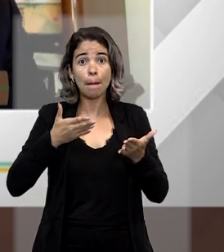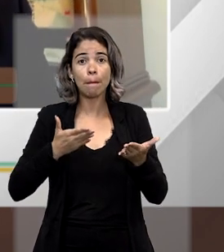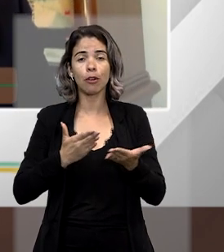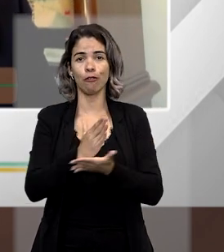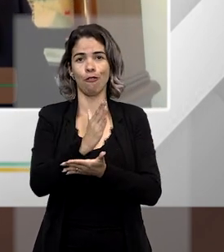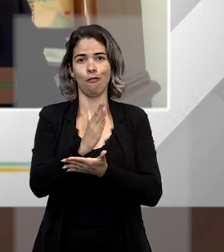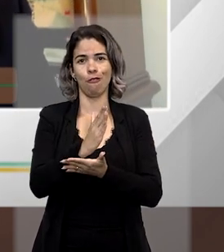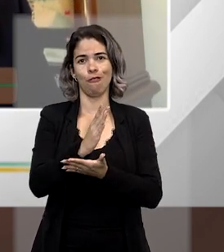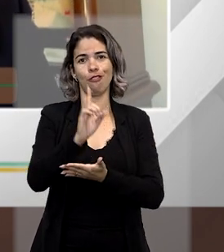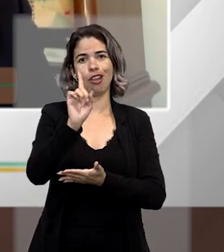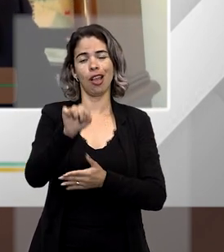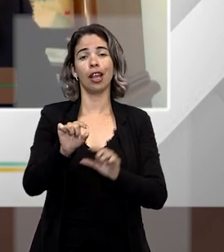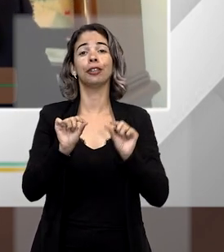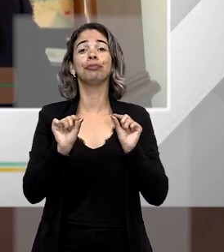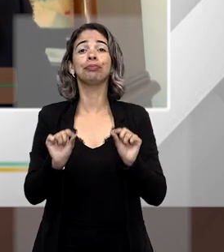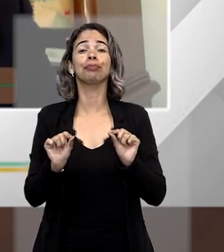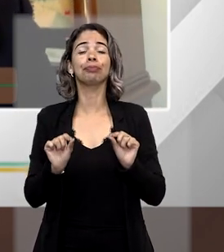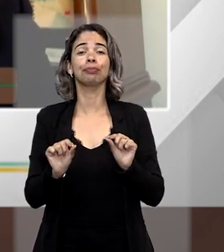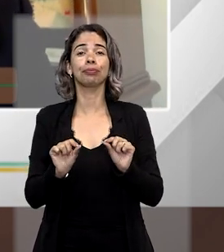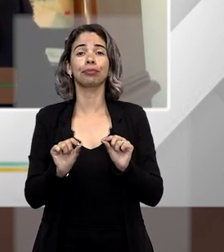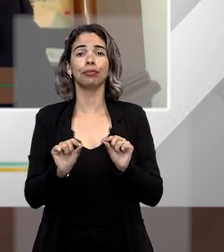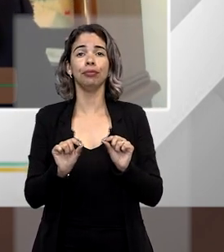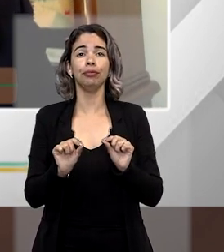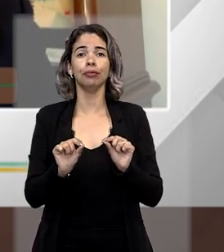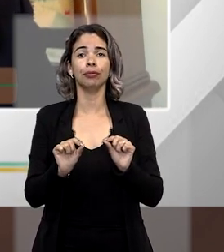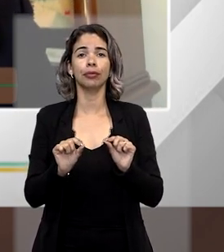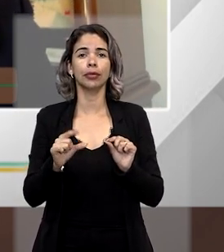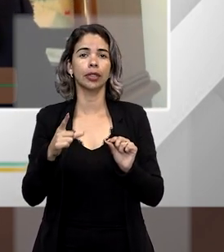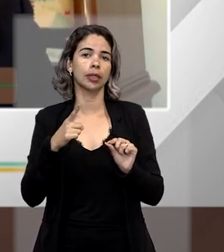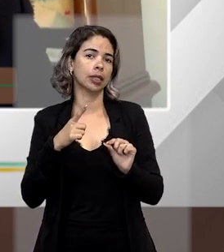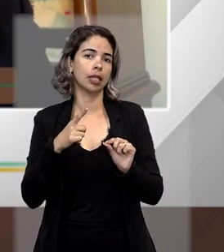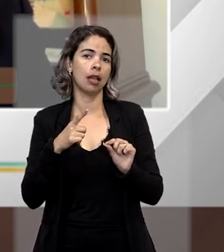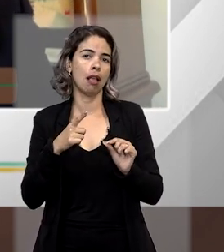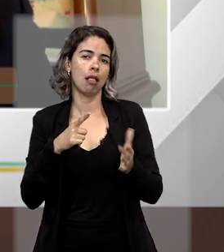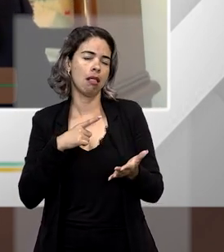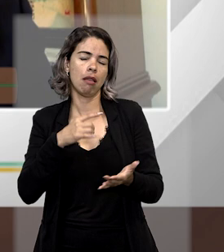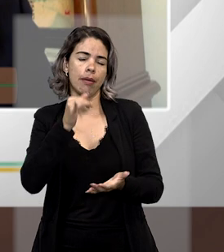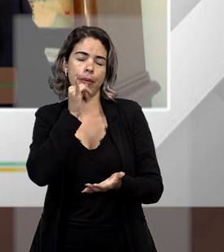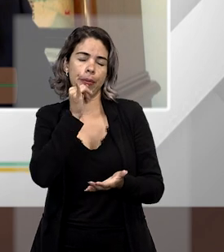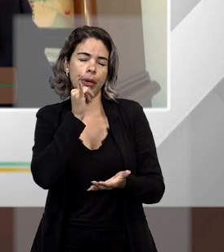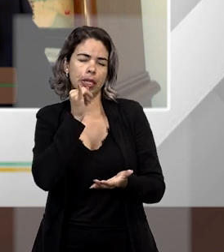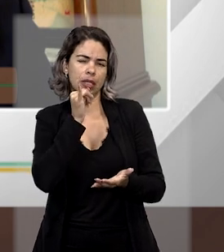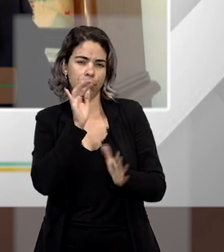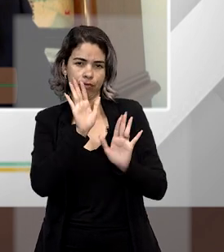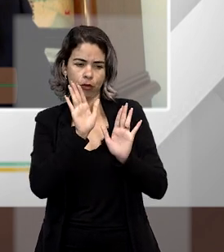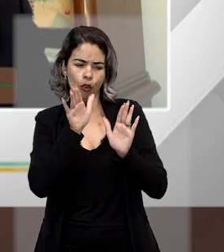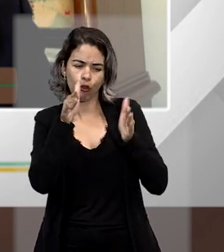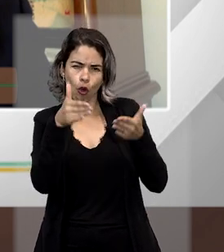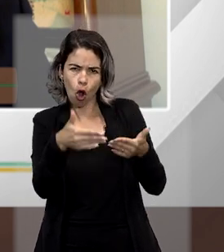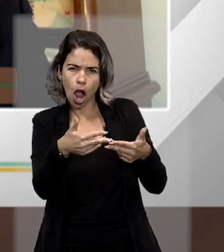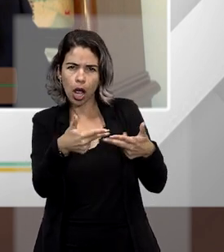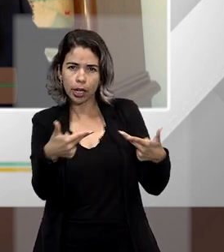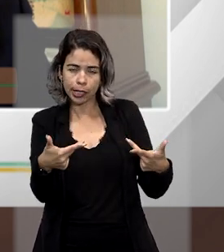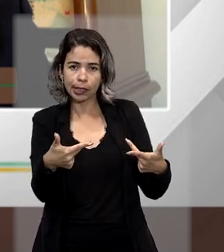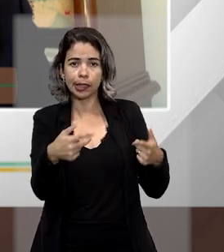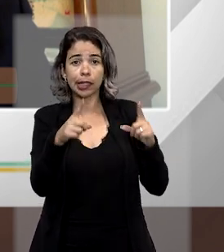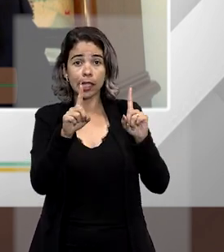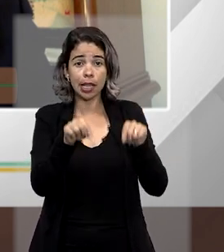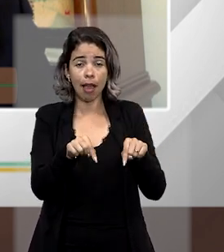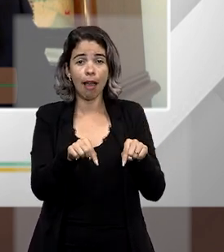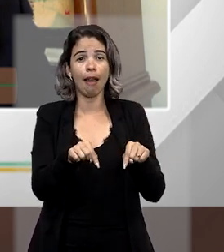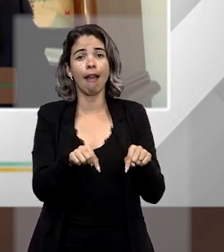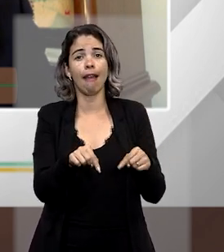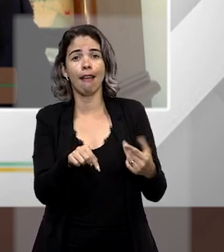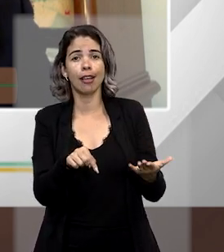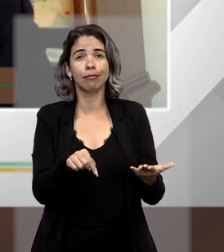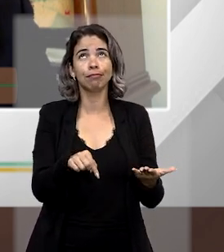aprovando aqui, ela trouxe, por exemplo, vamos focar só realmente naquilo